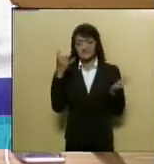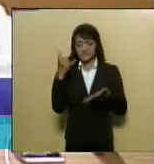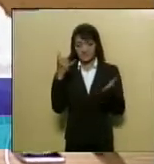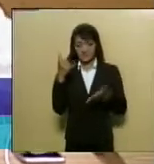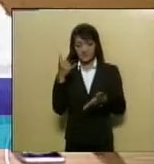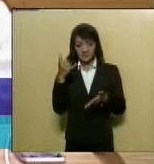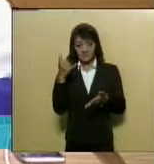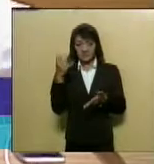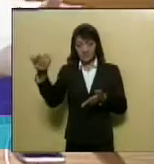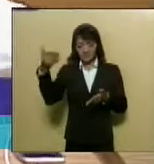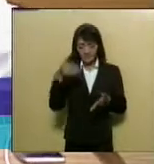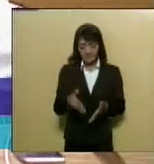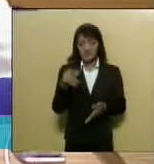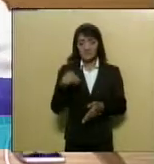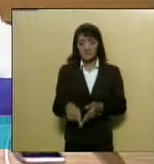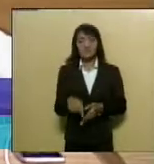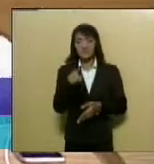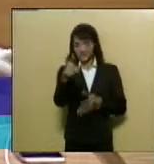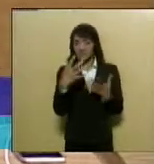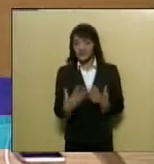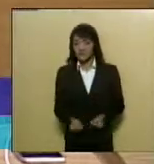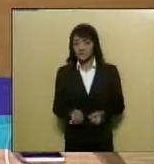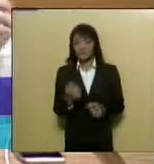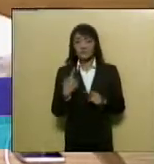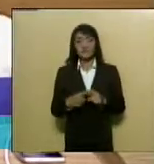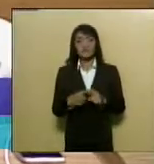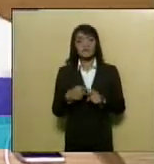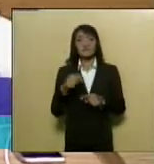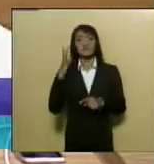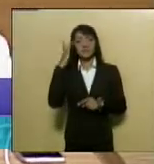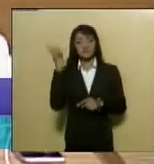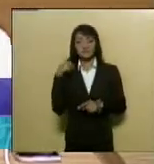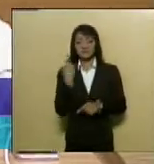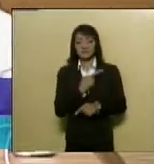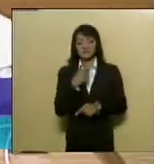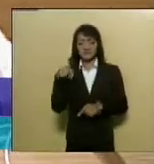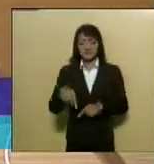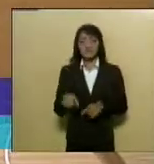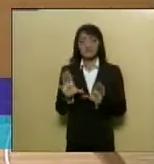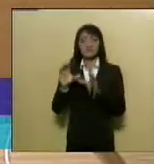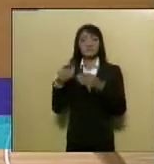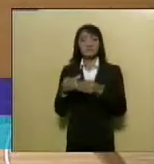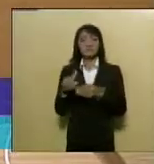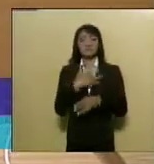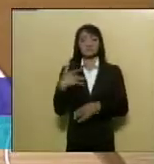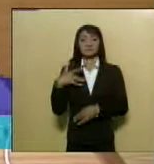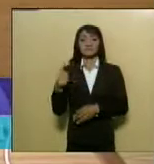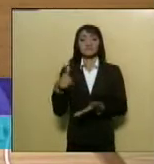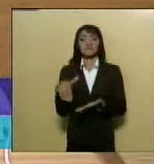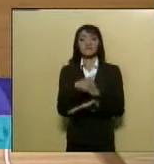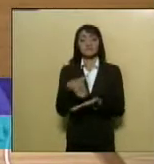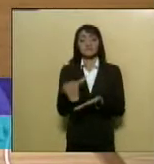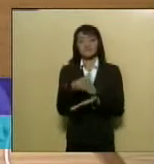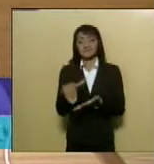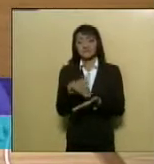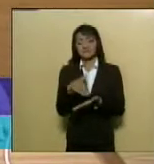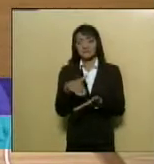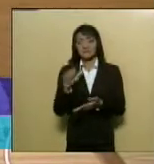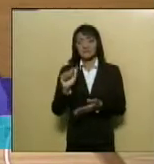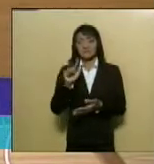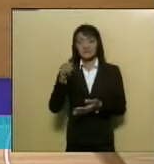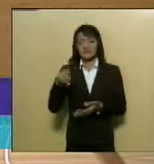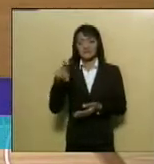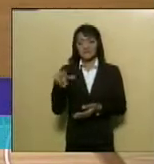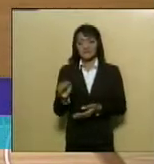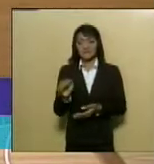confirmado a vinda dele, eu queria que o senhor reconsiderasse que amanhã nós teremos a Comissão de Saúde com o secretário ao meio da Lima